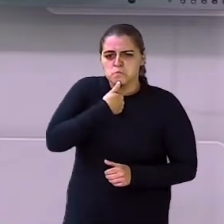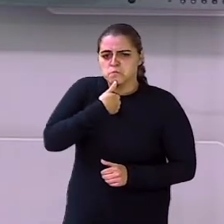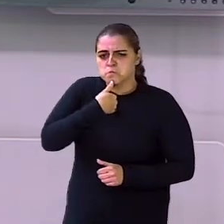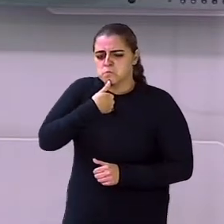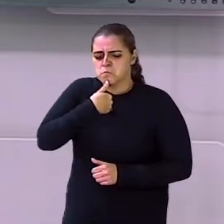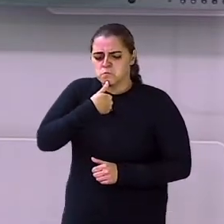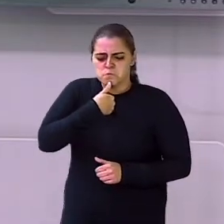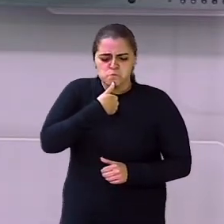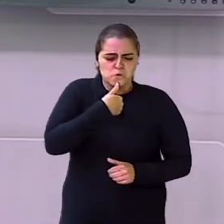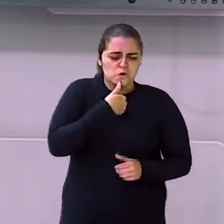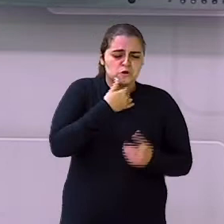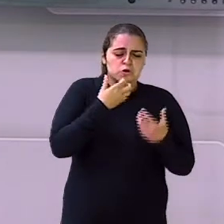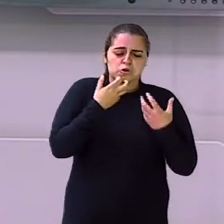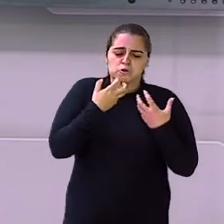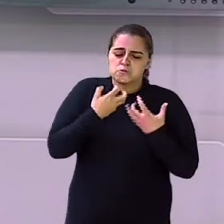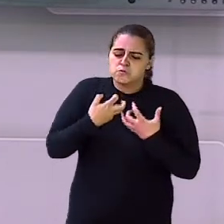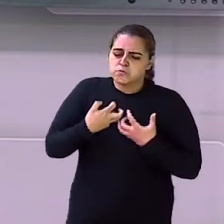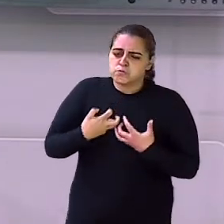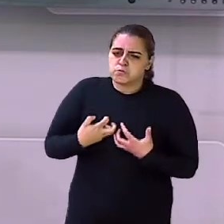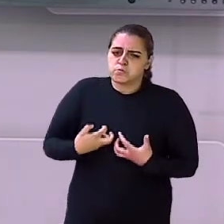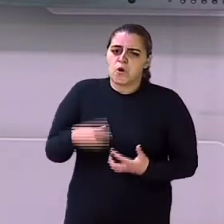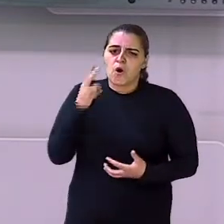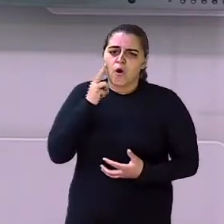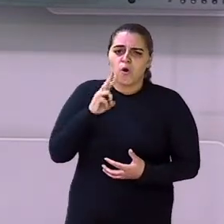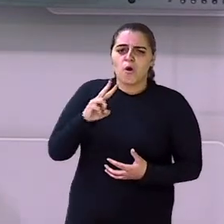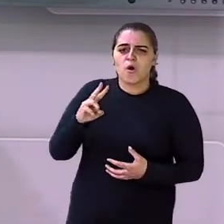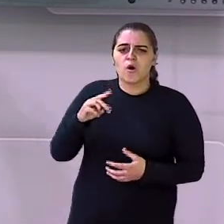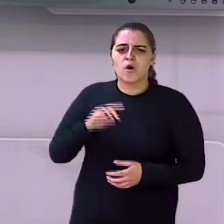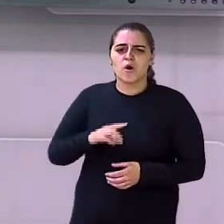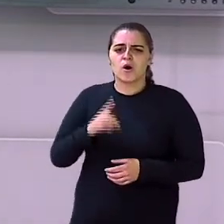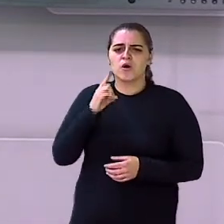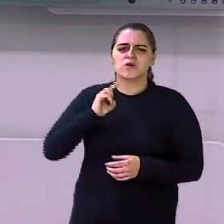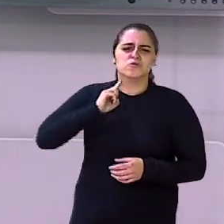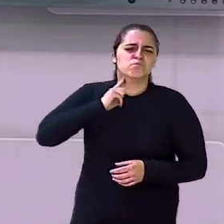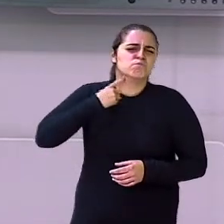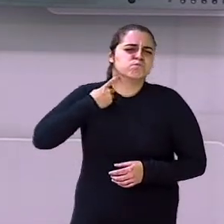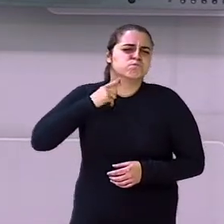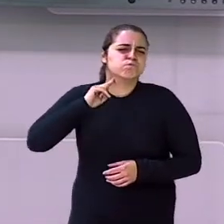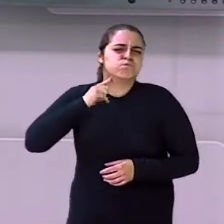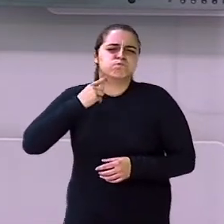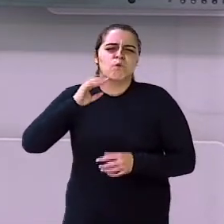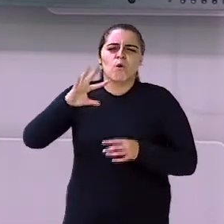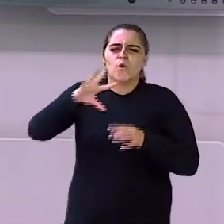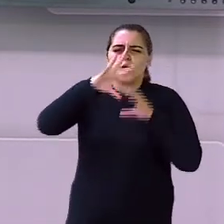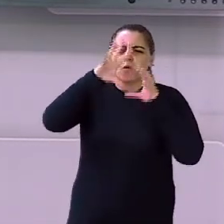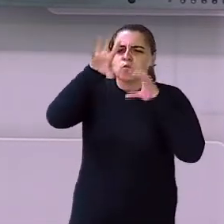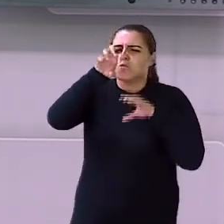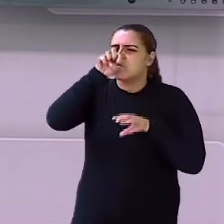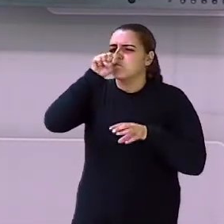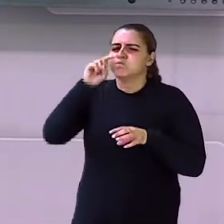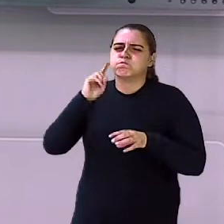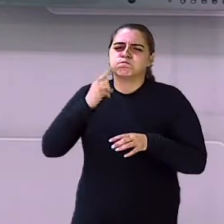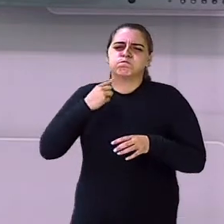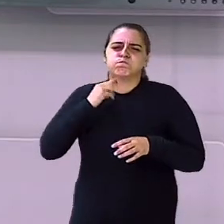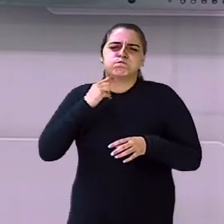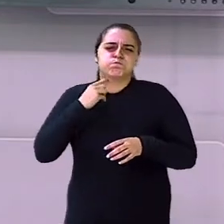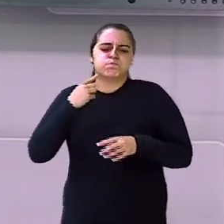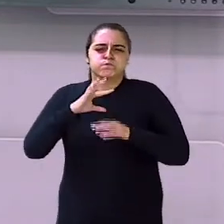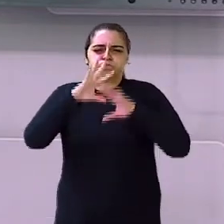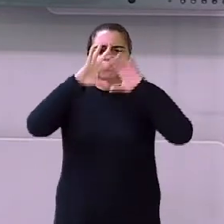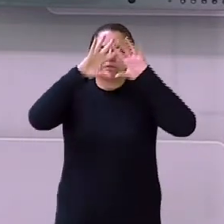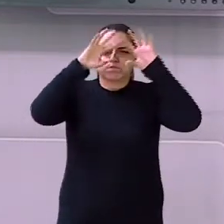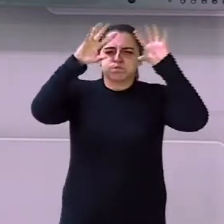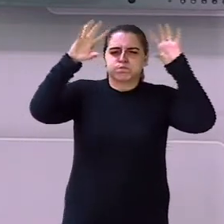triste, está desgastado. Olha quanta poluição no chão aqui, nas nossas águas, né? As